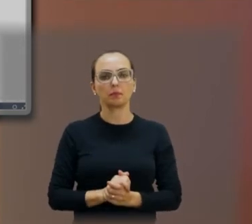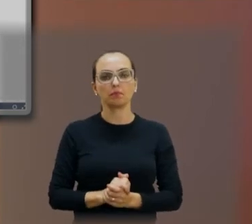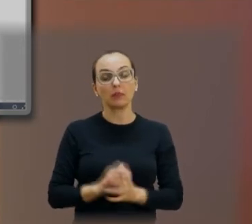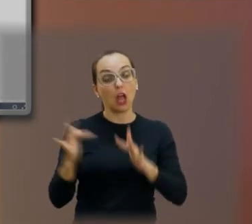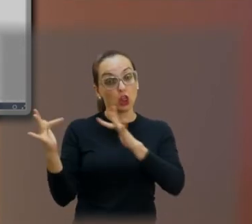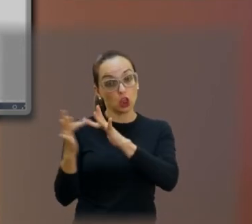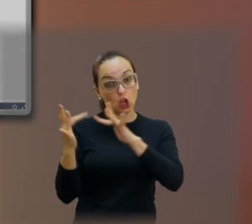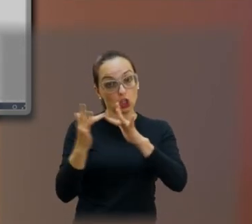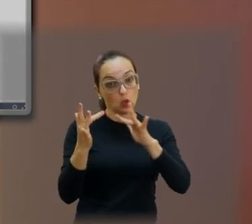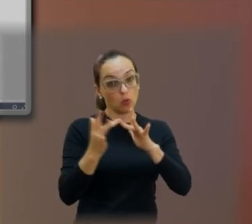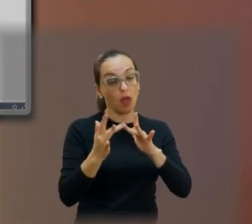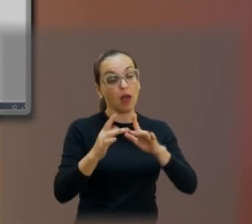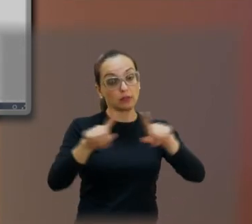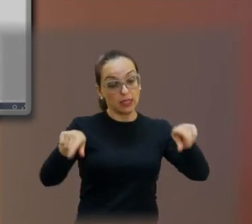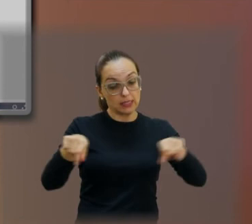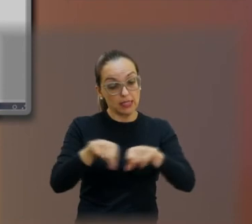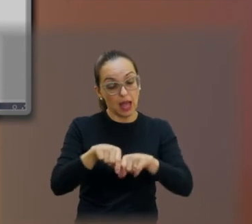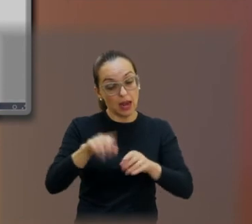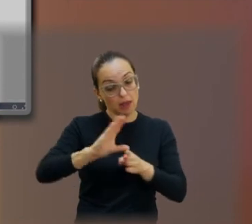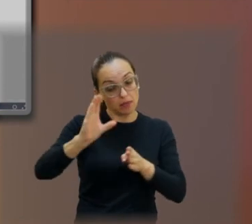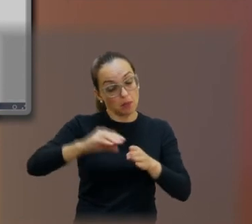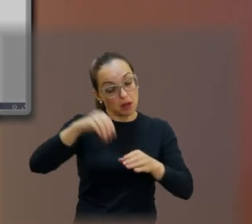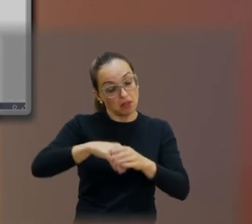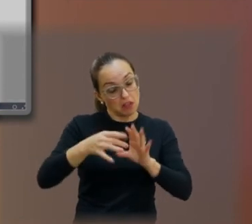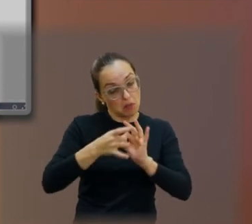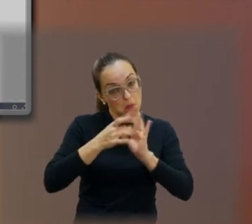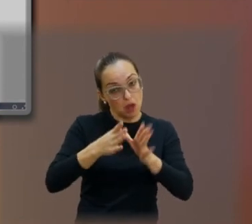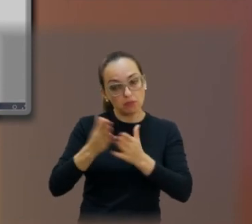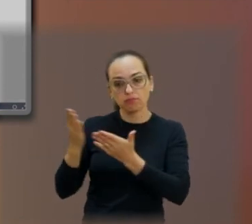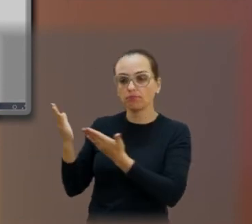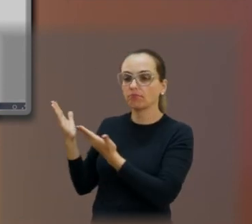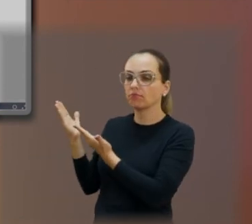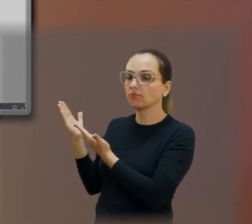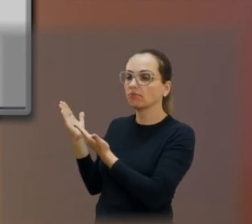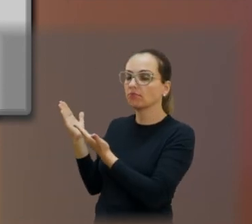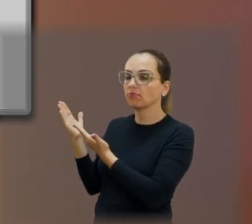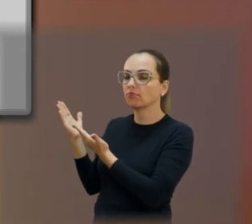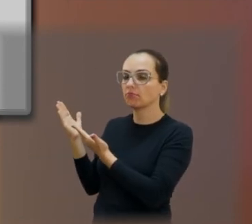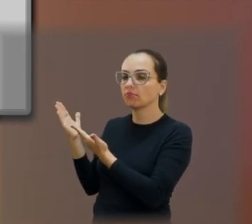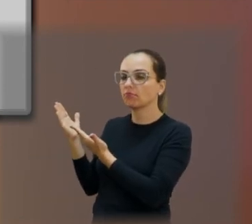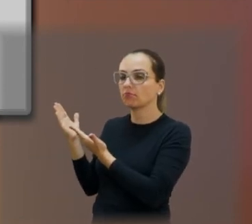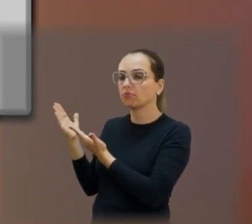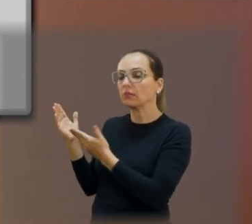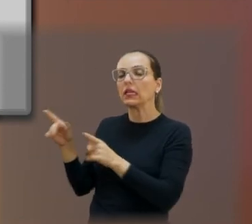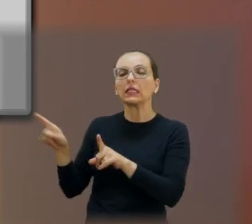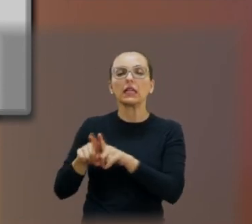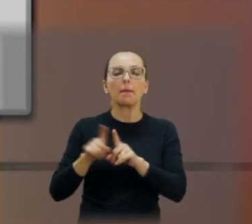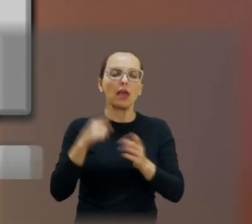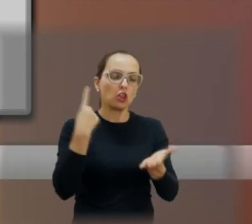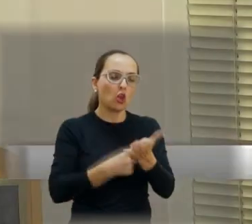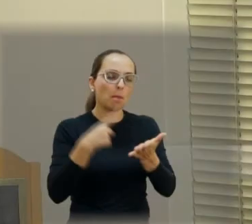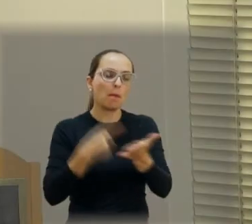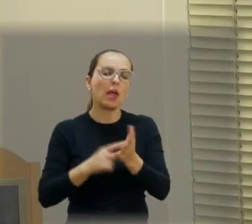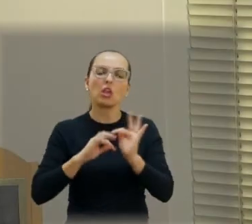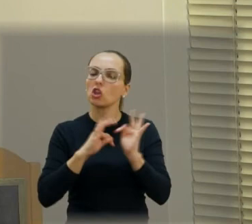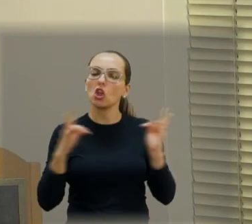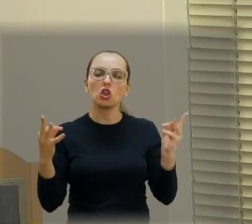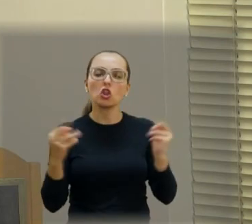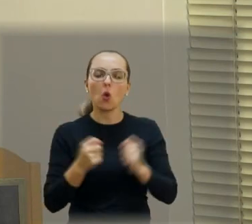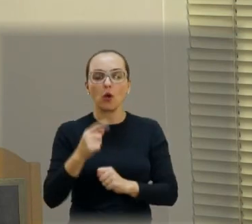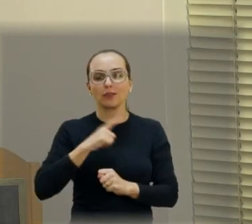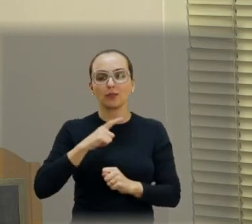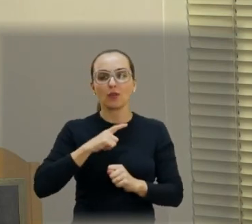Aí está o nosso gabinete sempre à disposição da população. Lembrando que todos os detalhes de todas as matérias e que fazemos aqui diariamente, como eu disse no começo desse pequeno